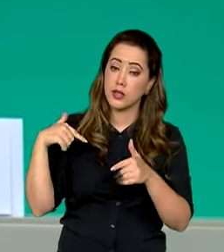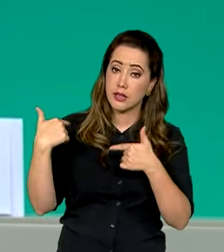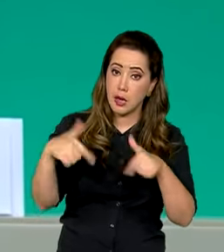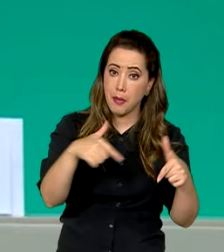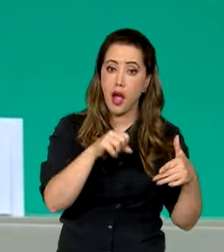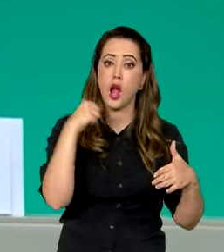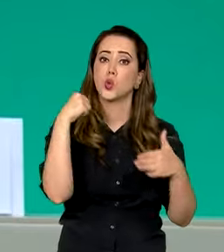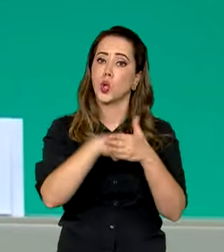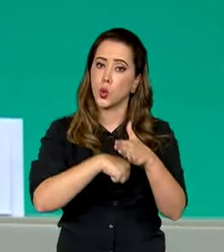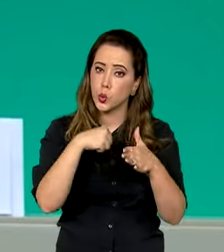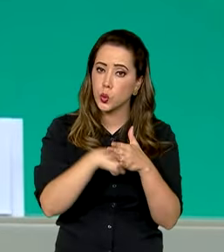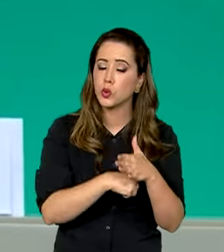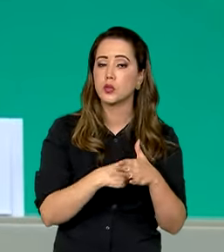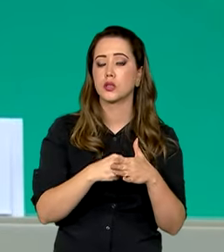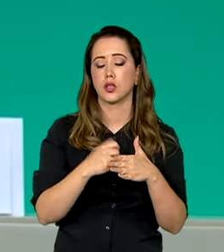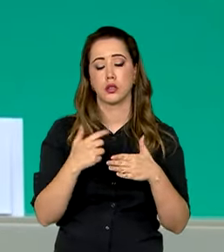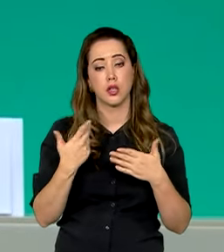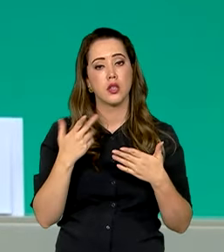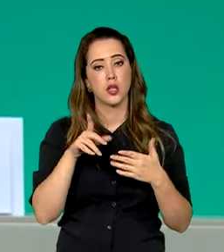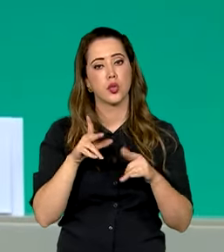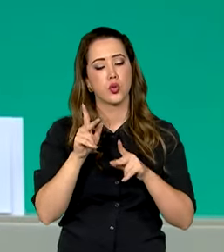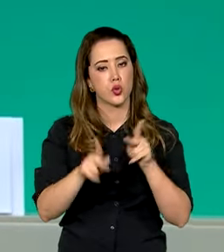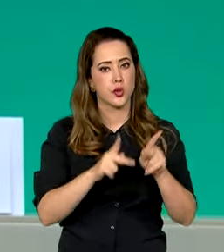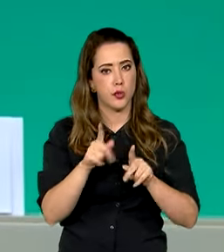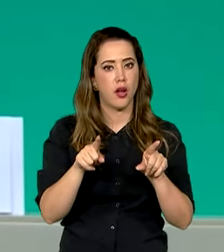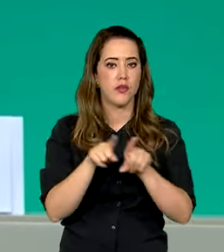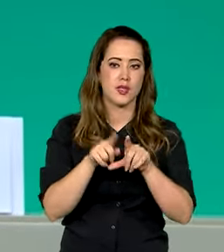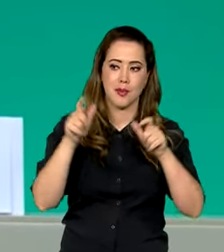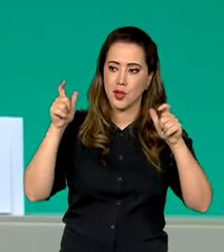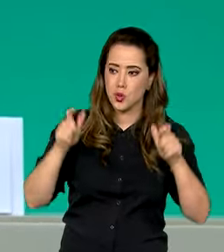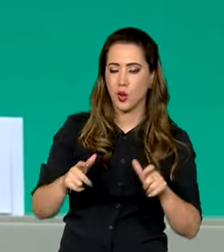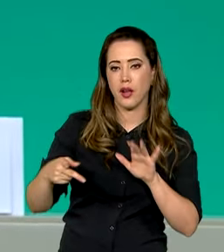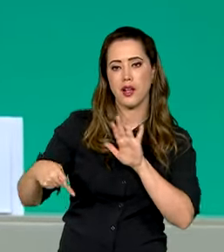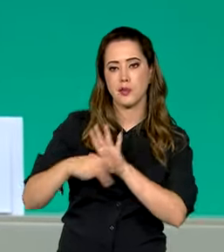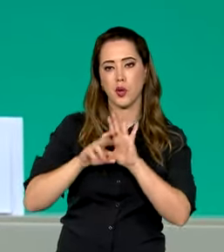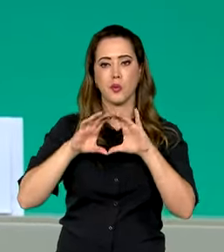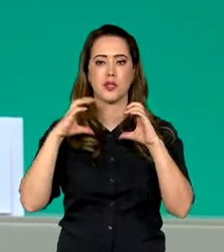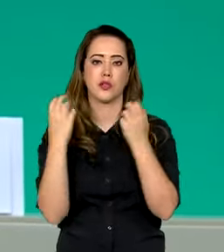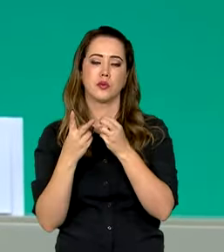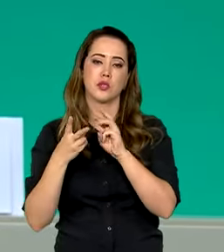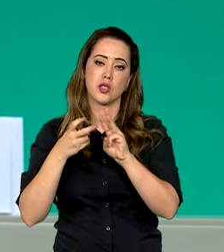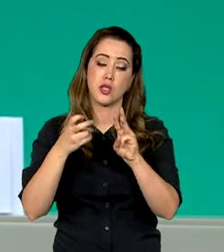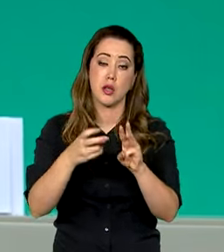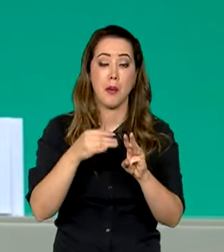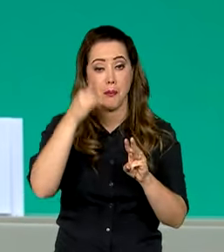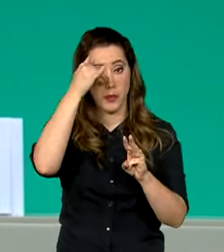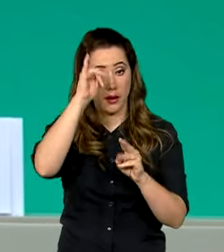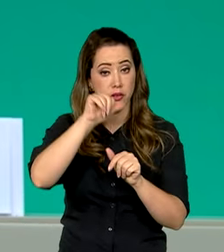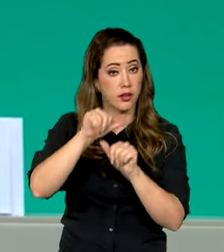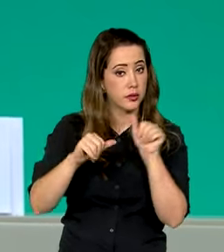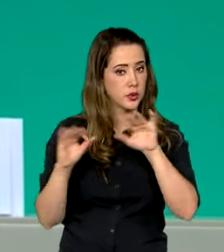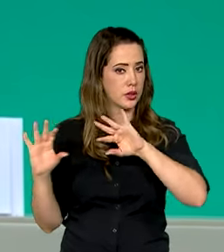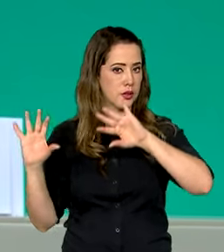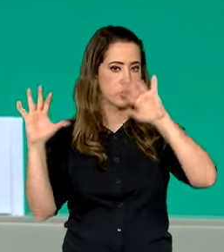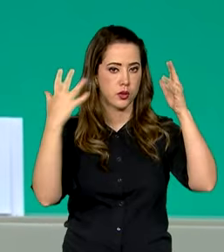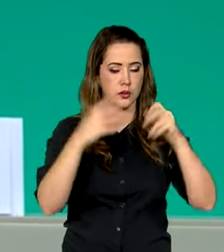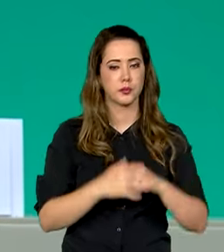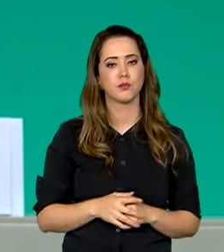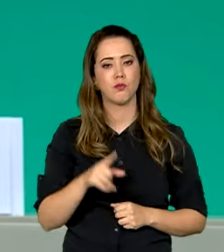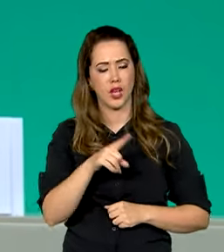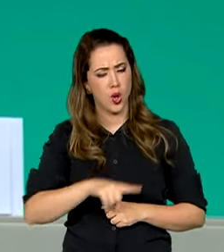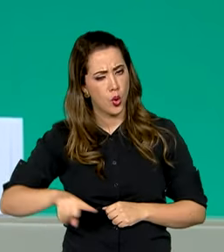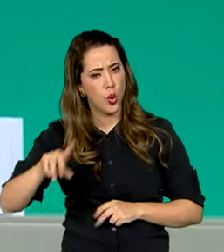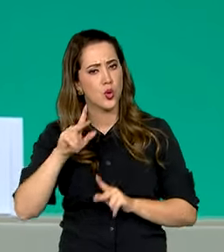povos e dos territórios indígenas nesse processo de combate às mudanças climáticas. Os povos